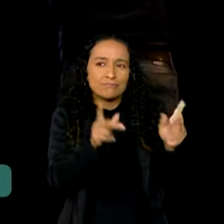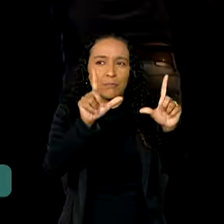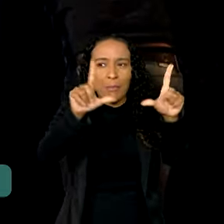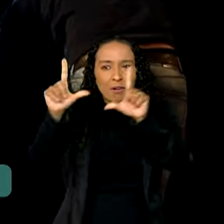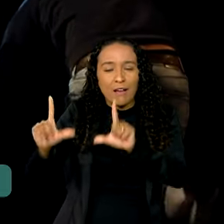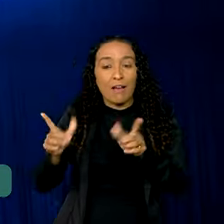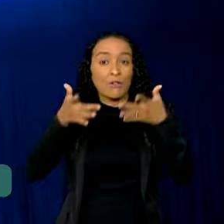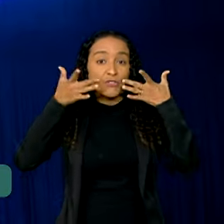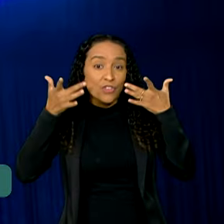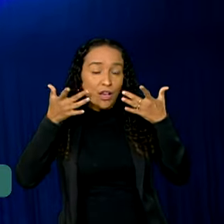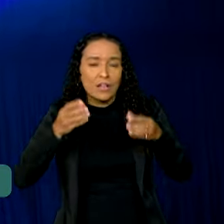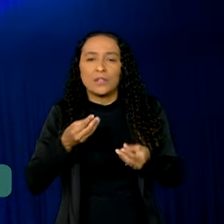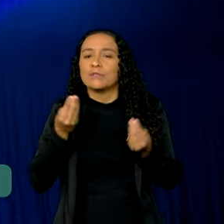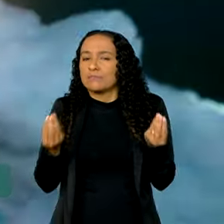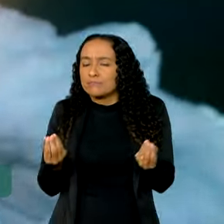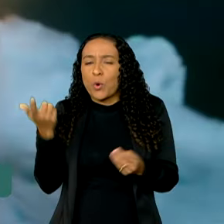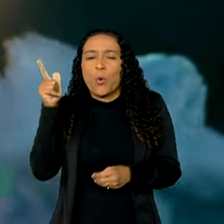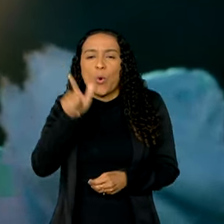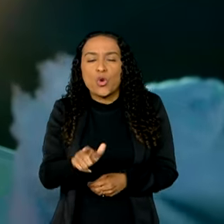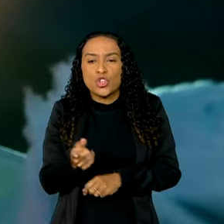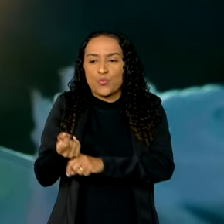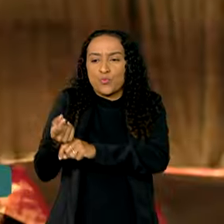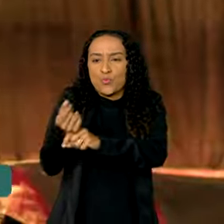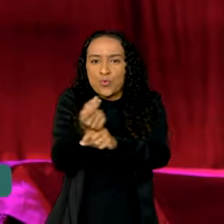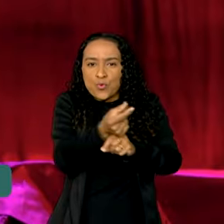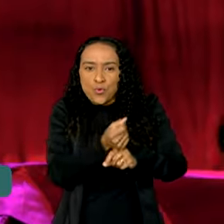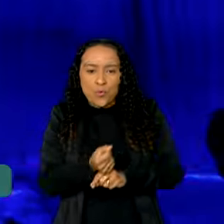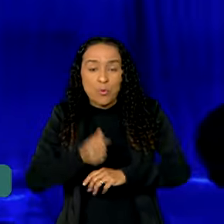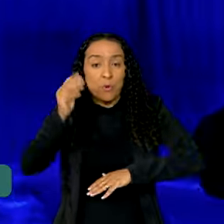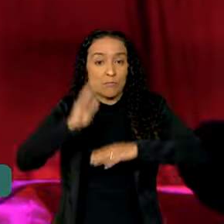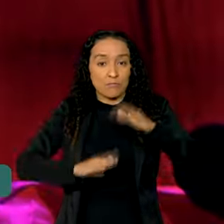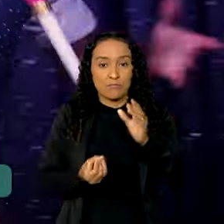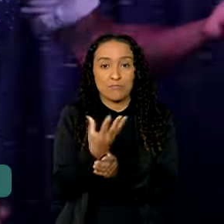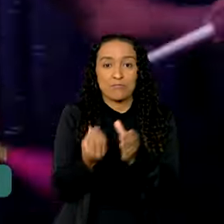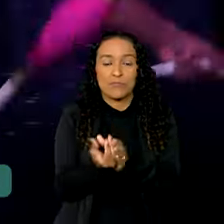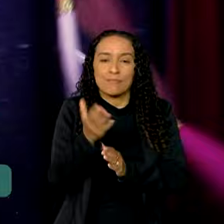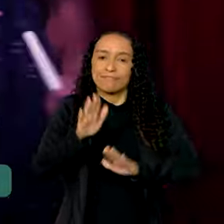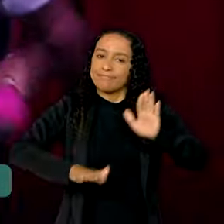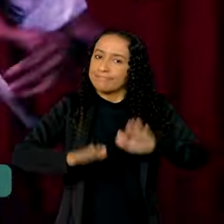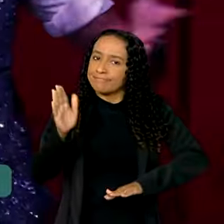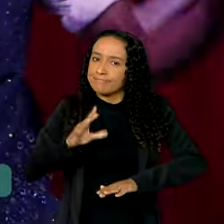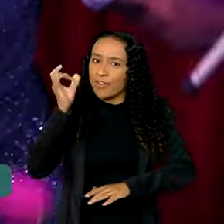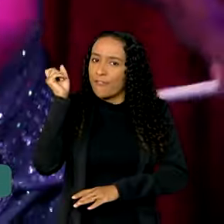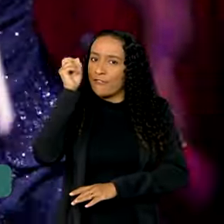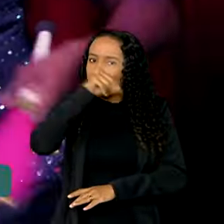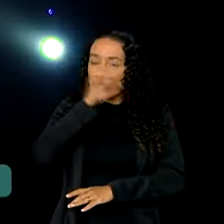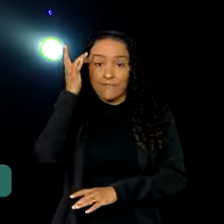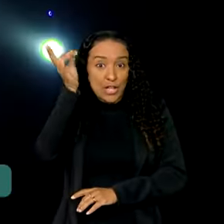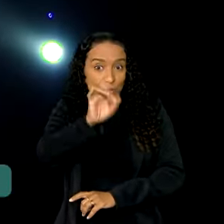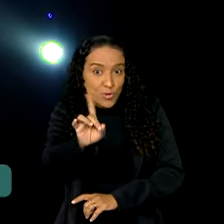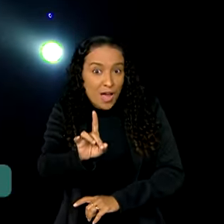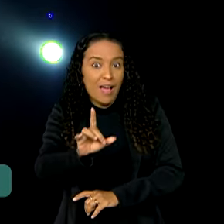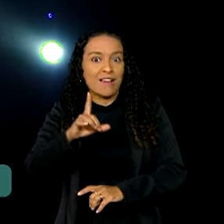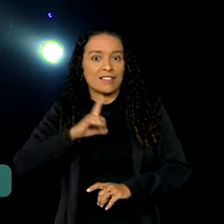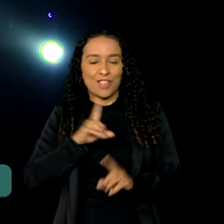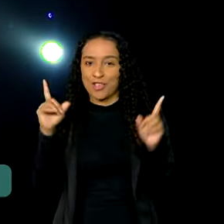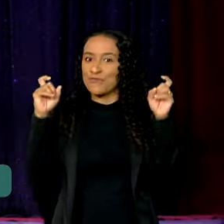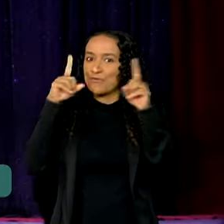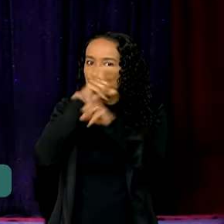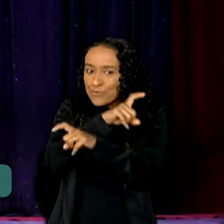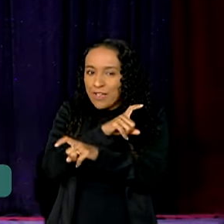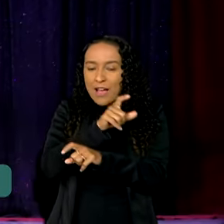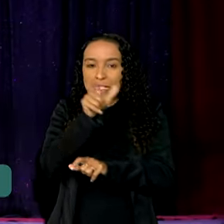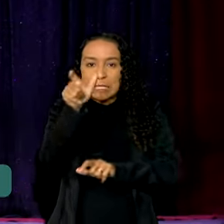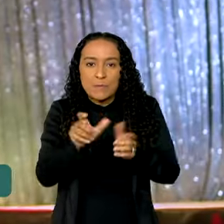ir ao teatro, conseguir recursos para essas produções nem sempre é tarefa fácil. Há uma dificuldade